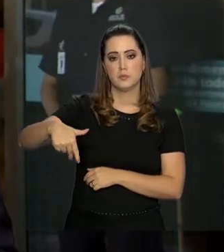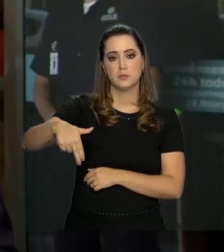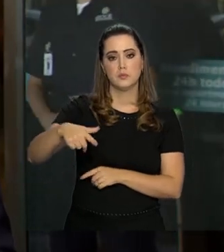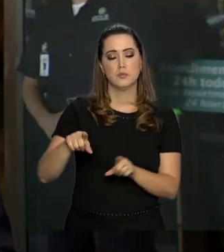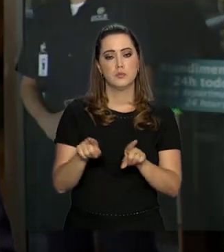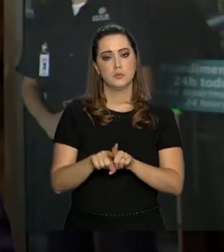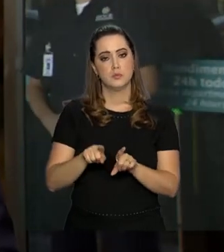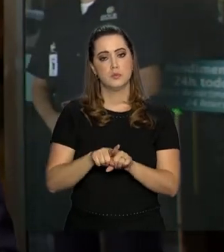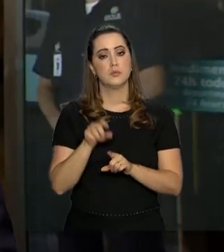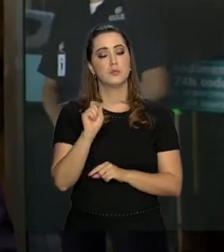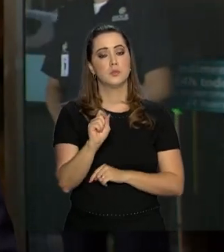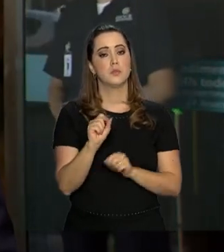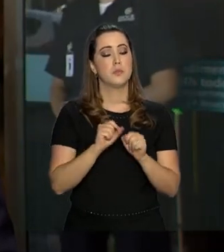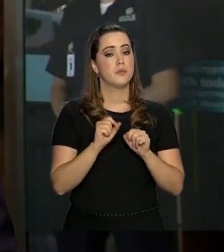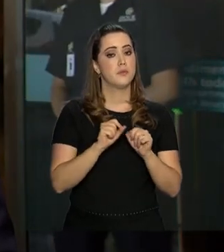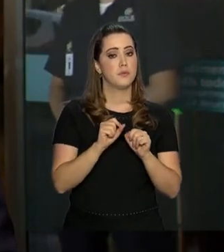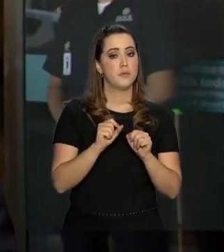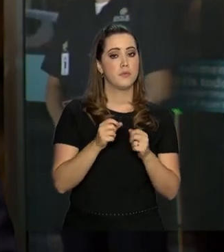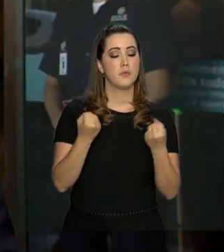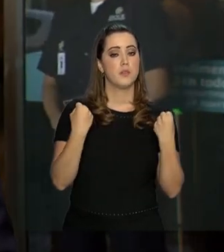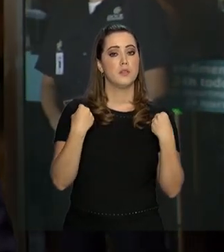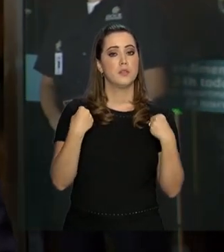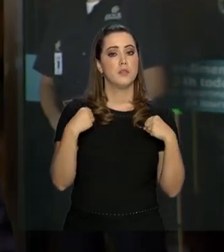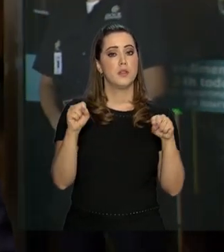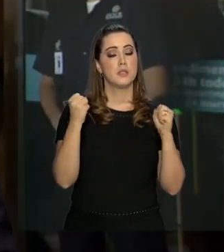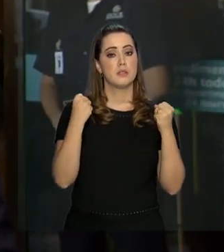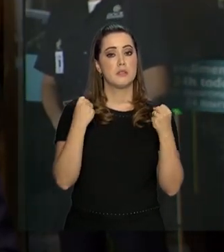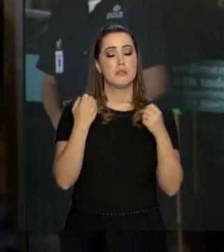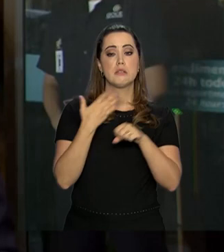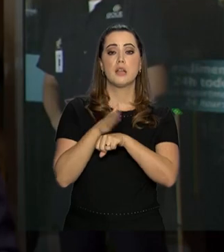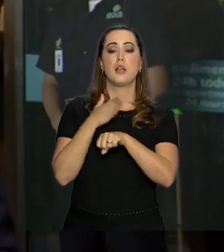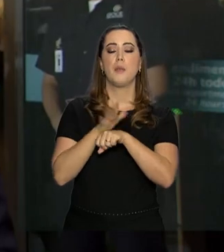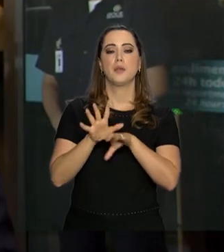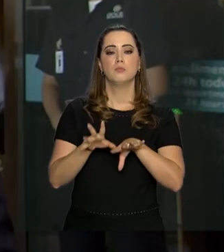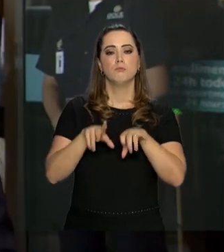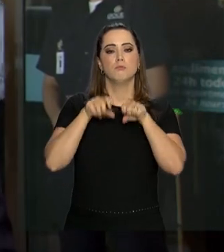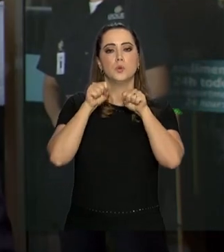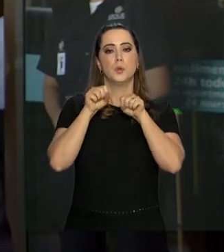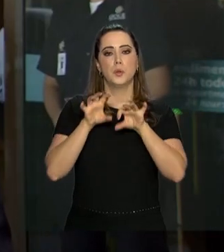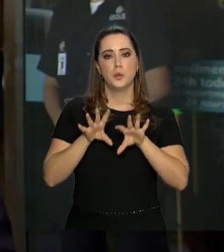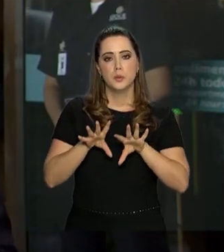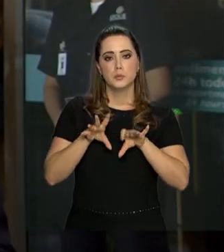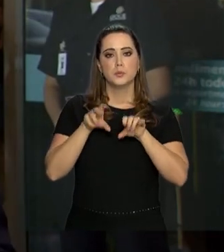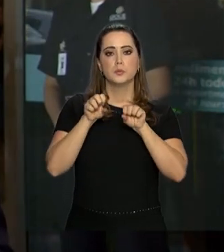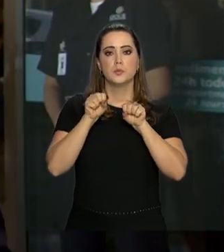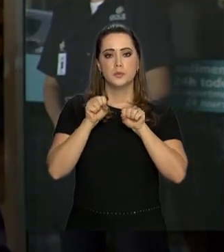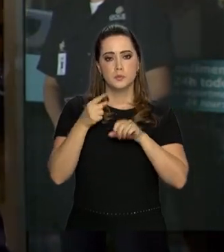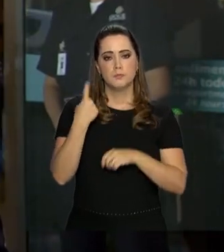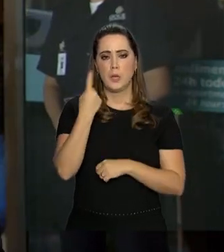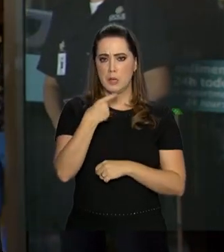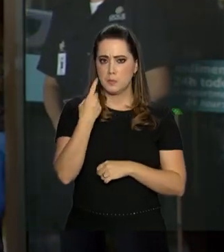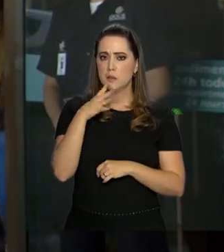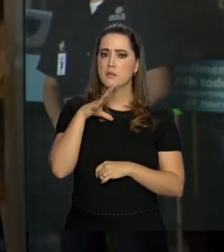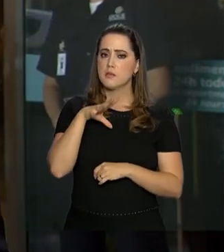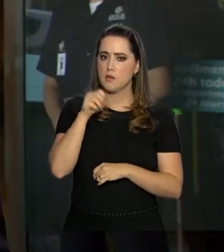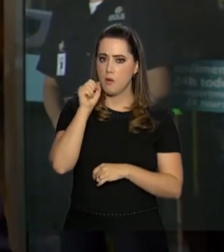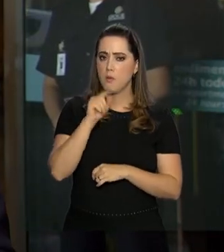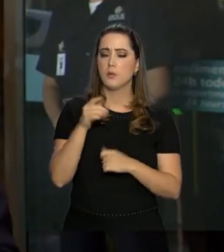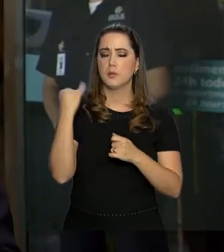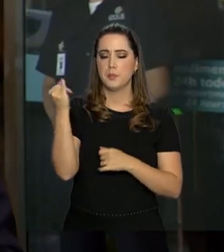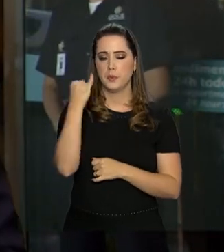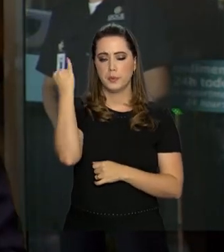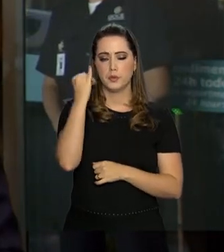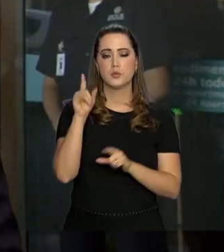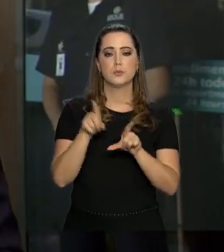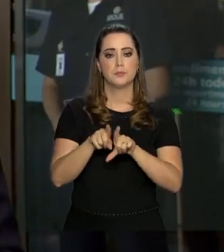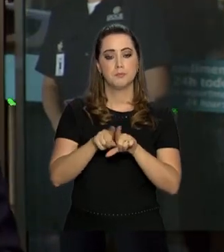corredor, e também exercícios de fisioterapia respiratória, que são muito importantes para dissipar líquidos.